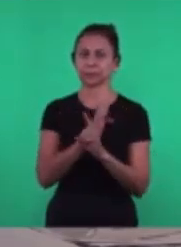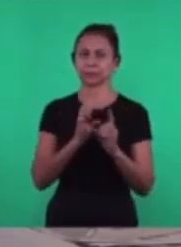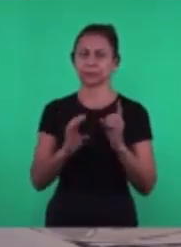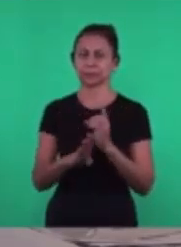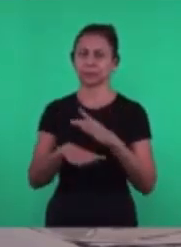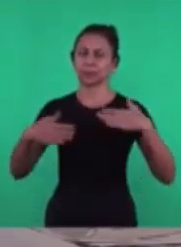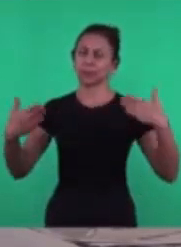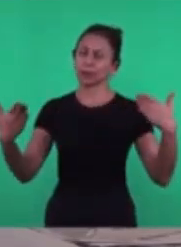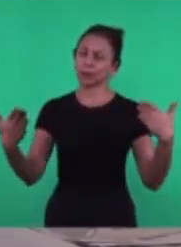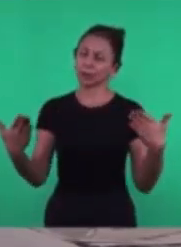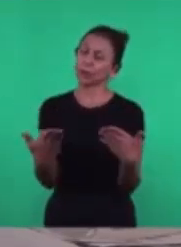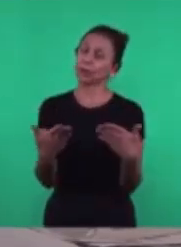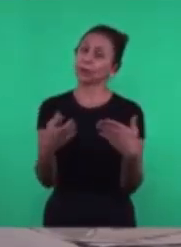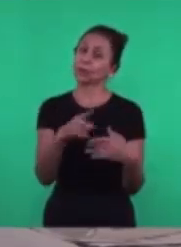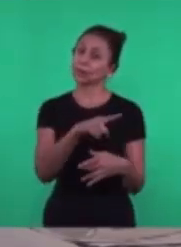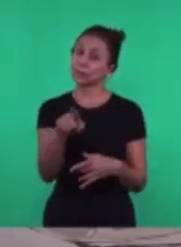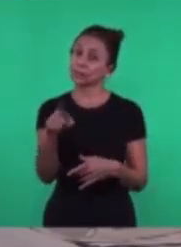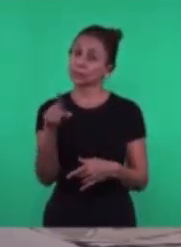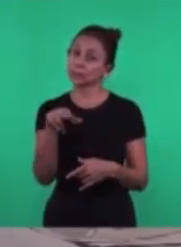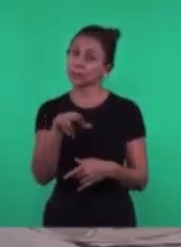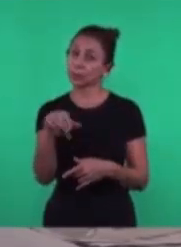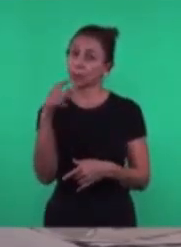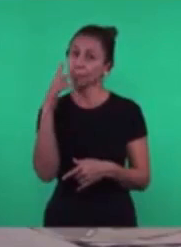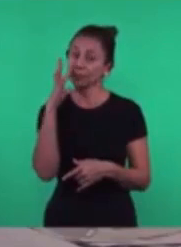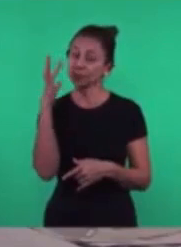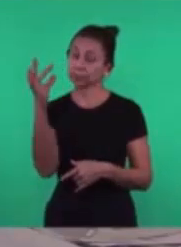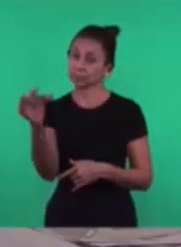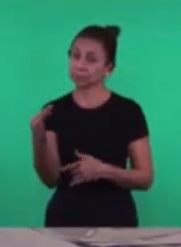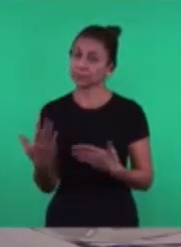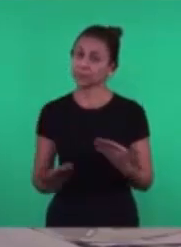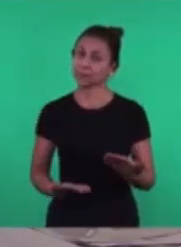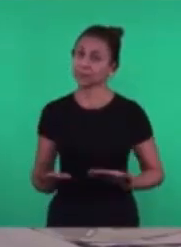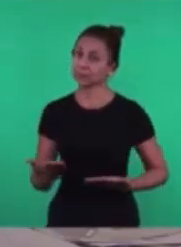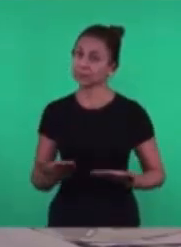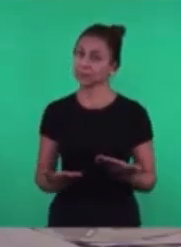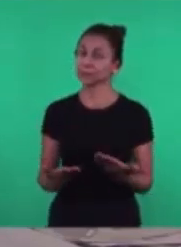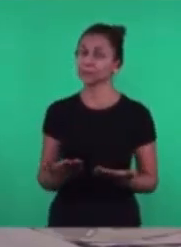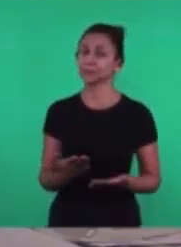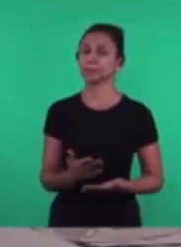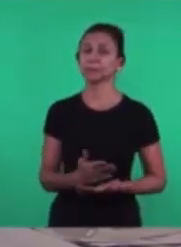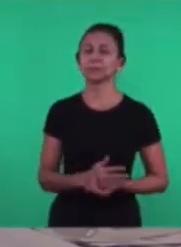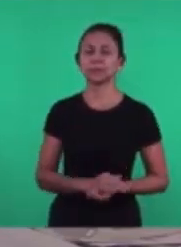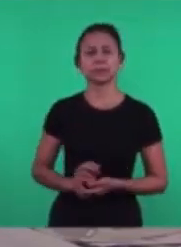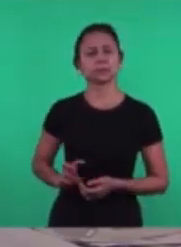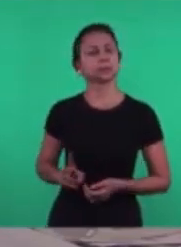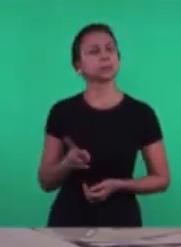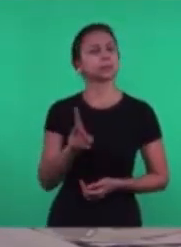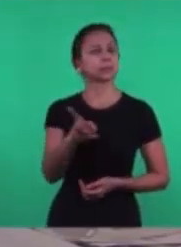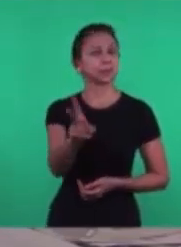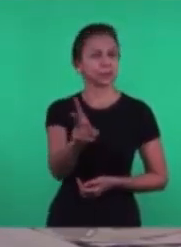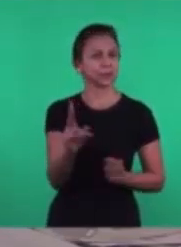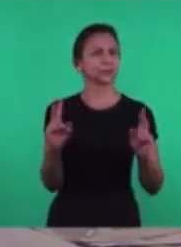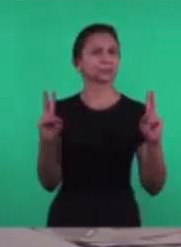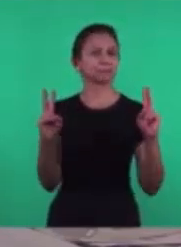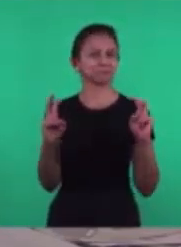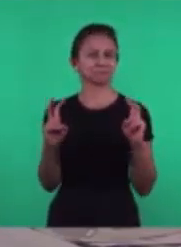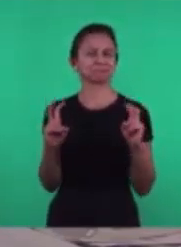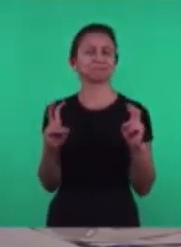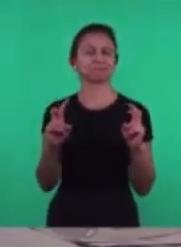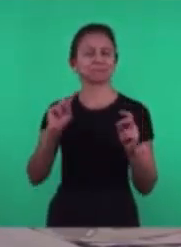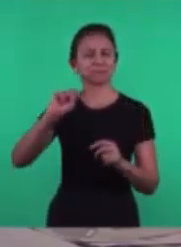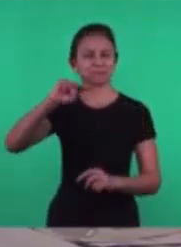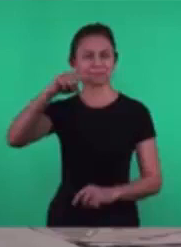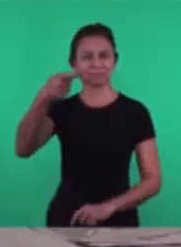hoje E as irmãs estarão atentas Para que isso seja dado continuidade a este assunto Na